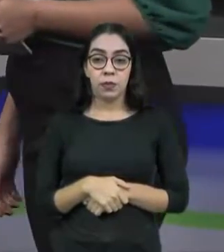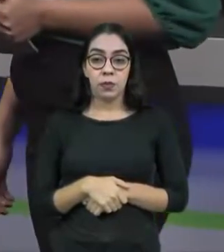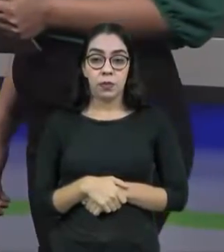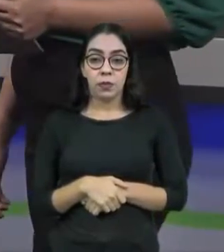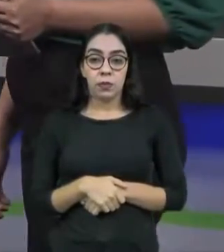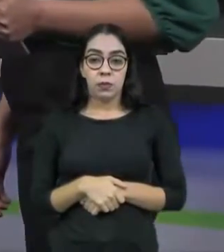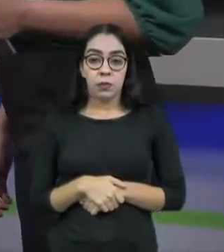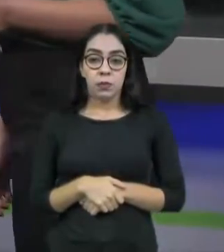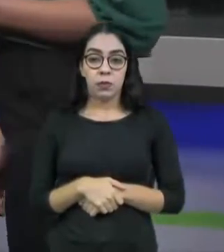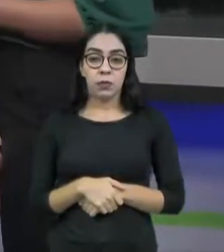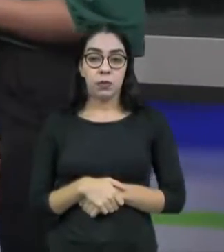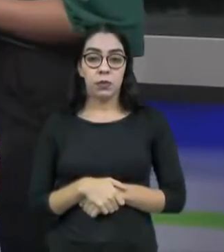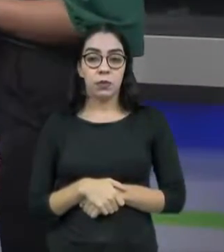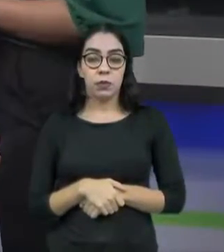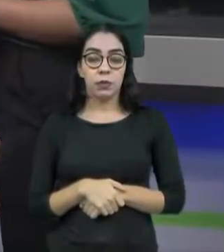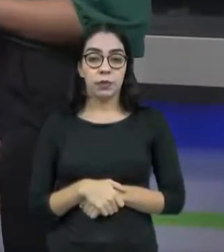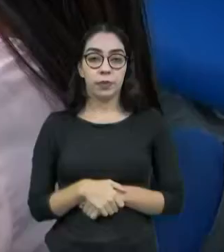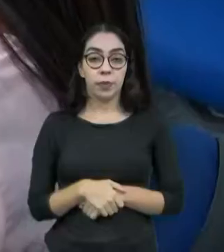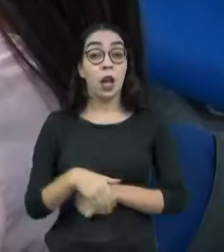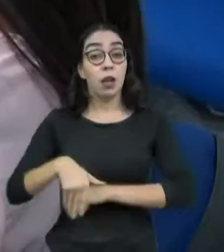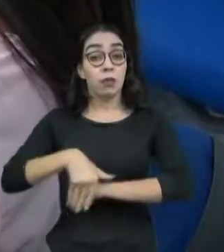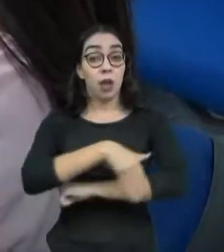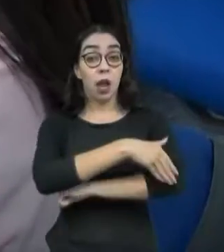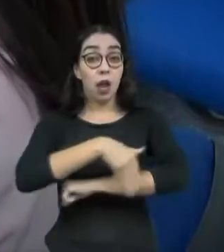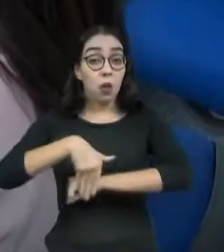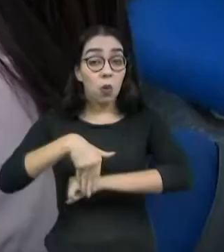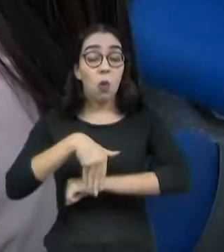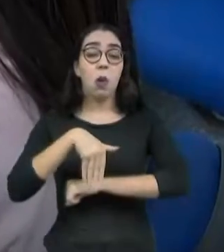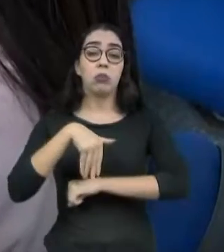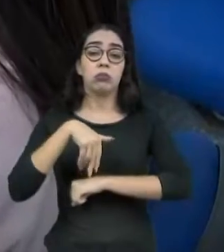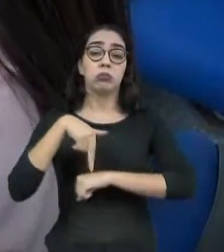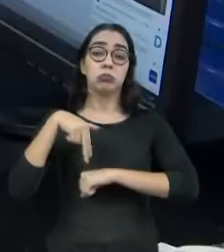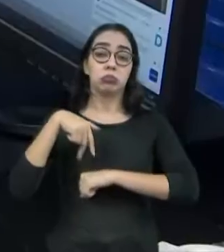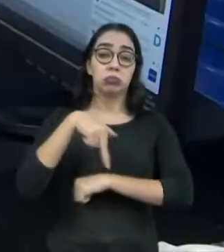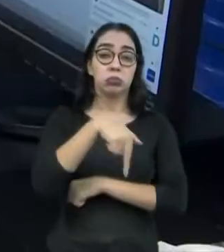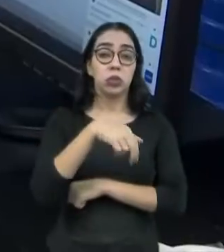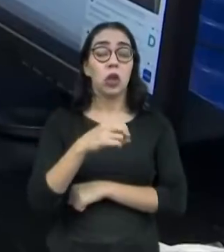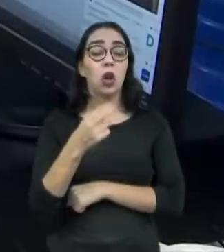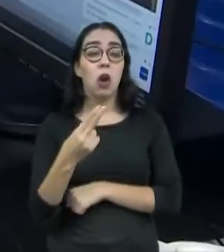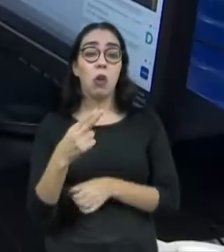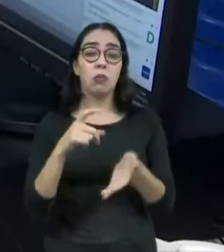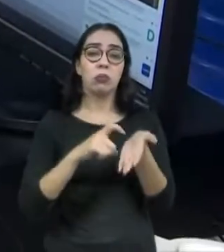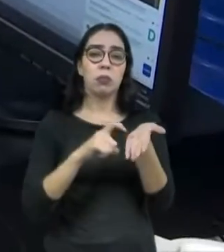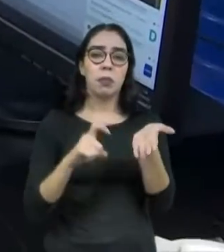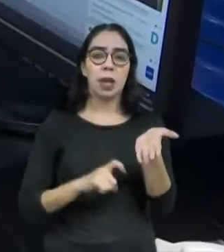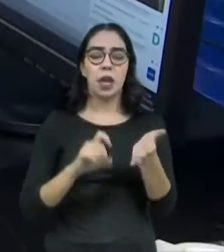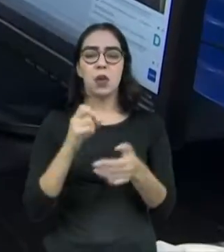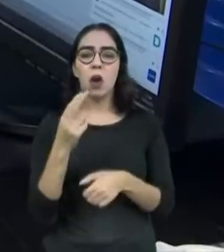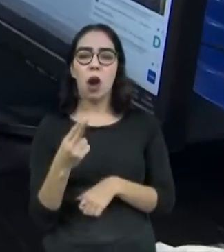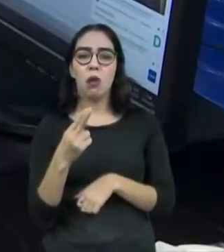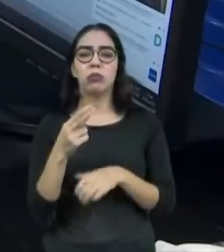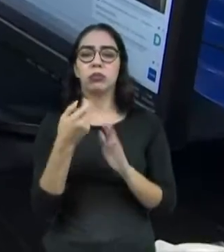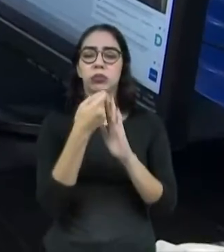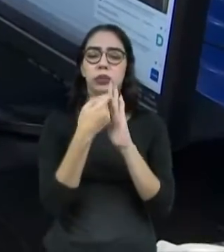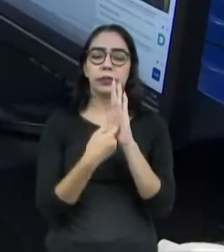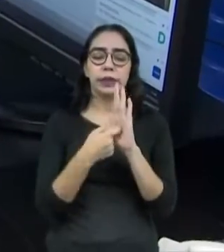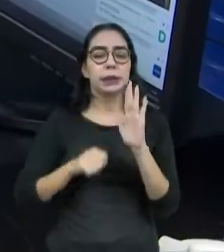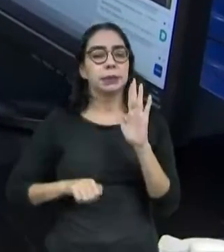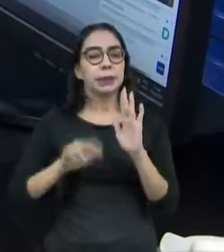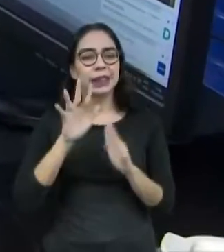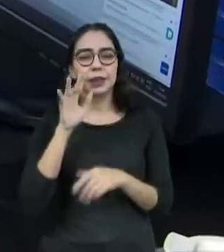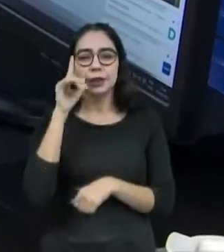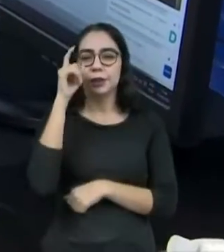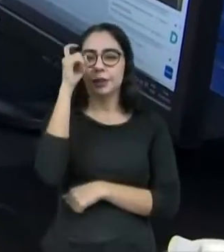a rua, trabalhar nas redes sociais, escrever em meios impressos, tem sido cada vez mais difícil